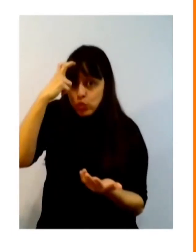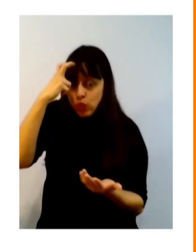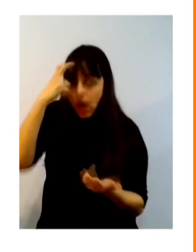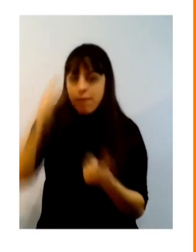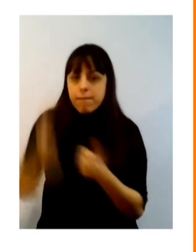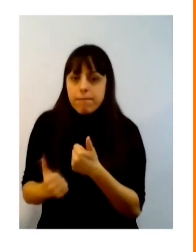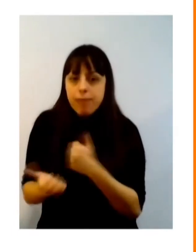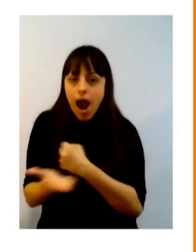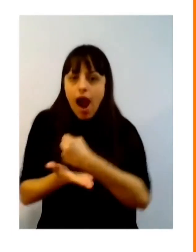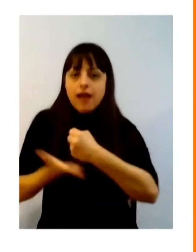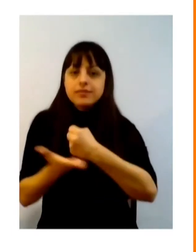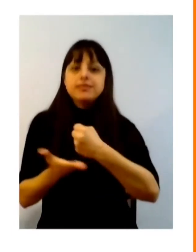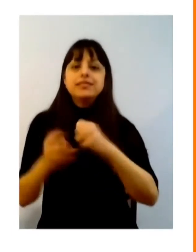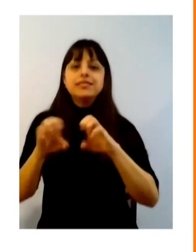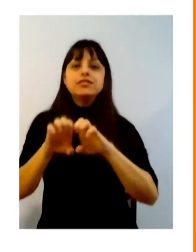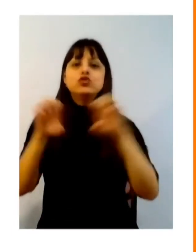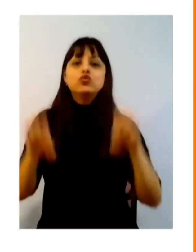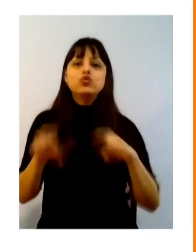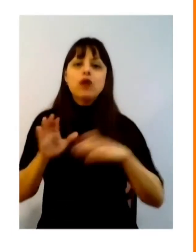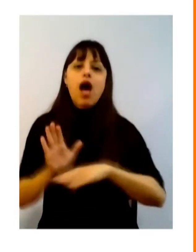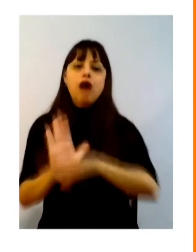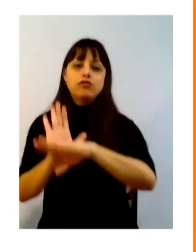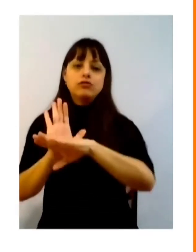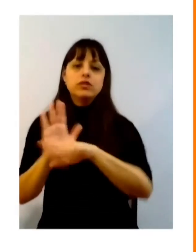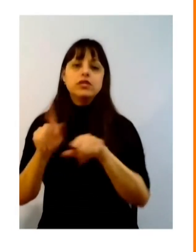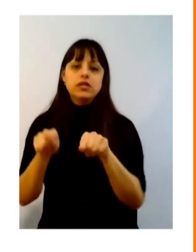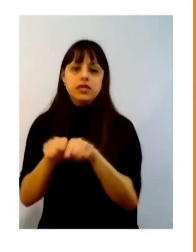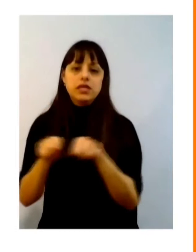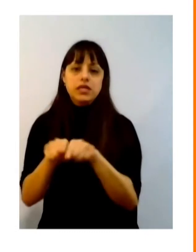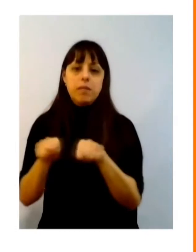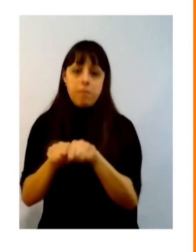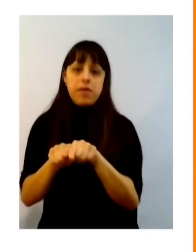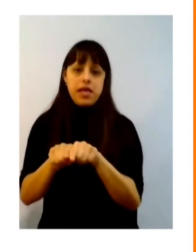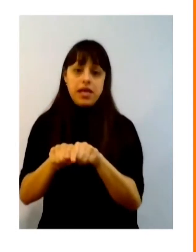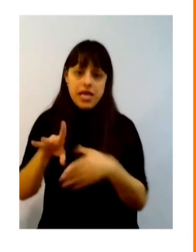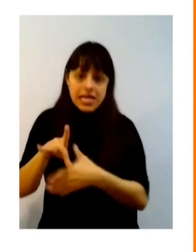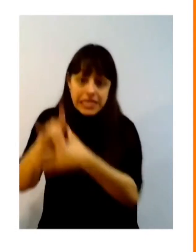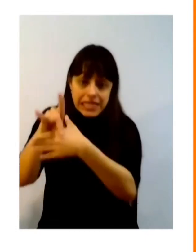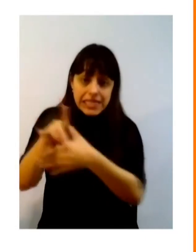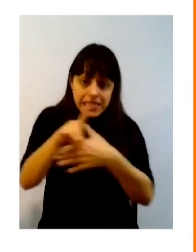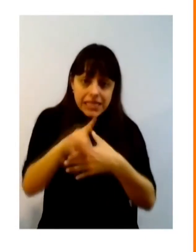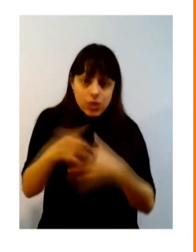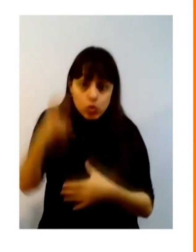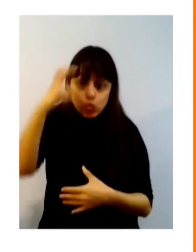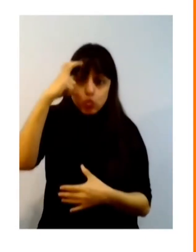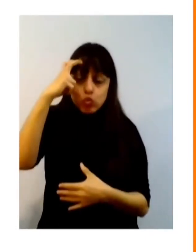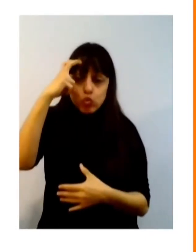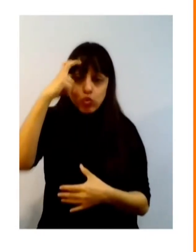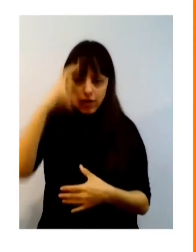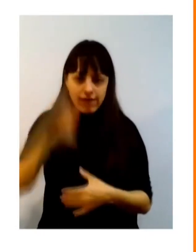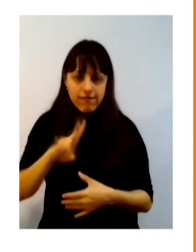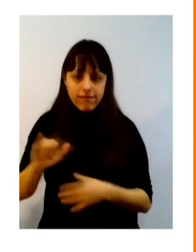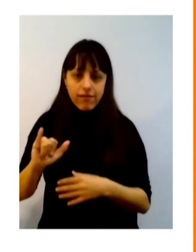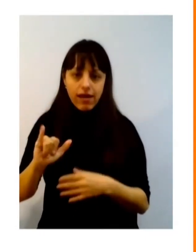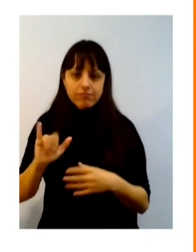a liderança cultural que nós precisamos. Qual é a liderança cultural que, além disso,